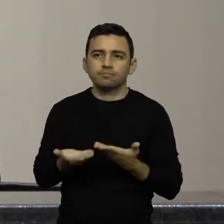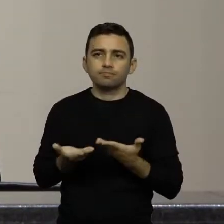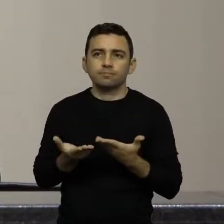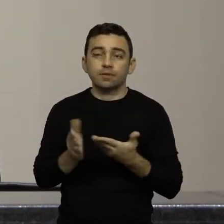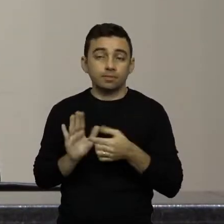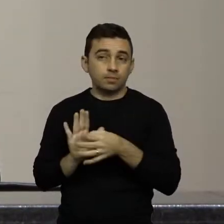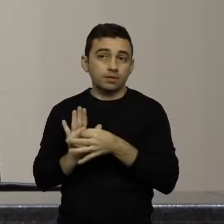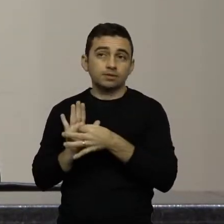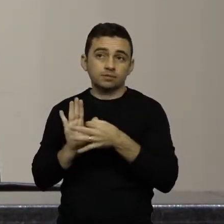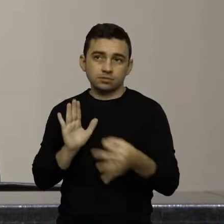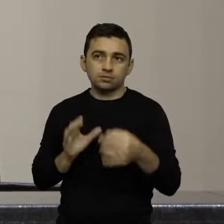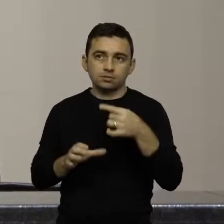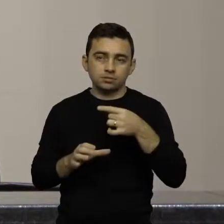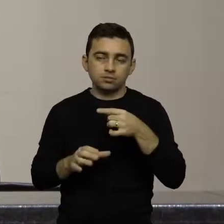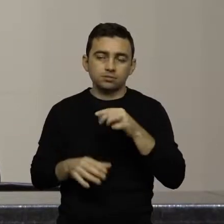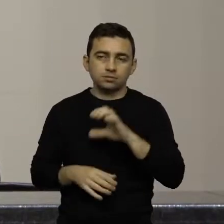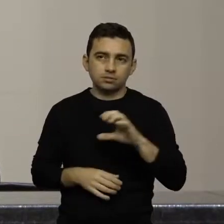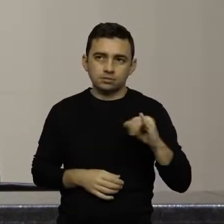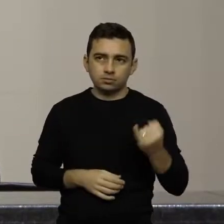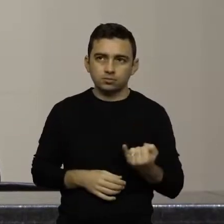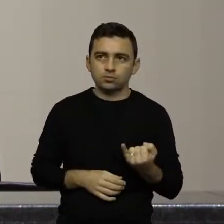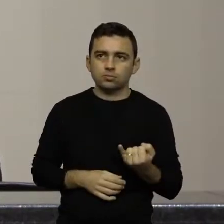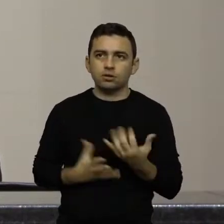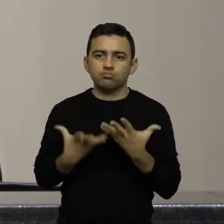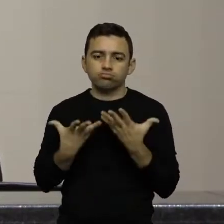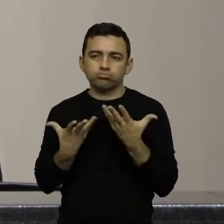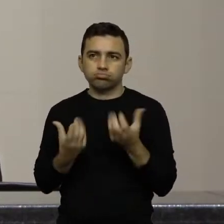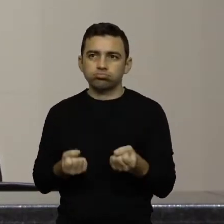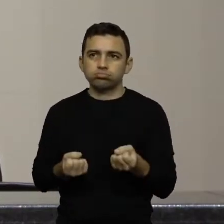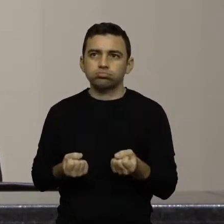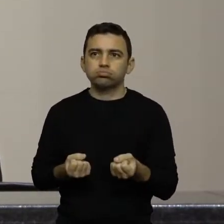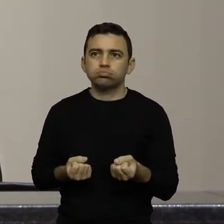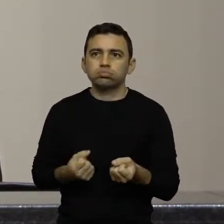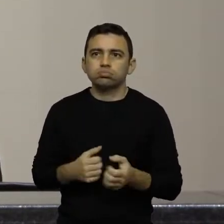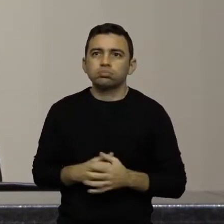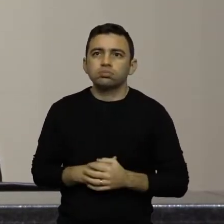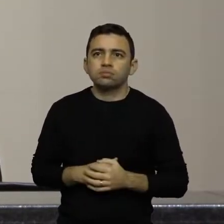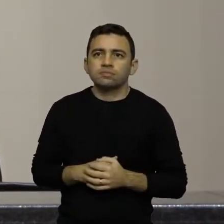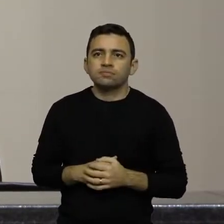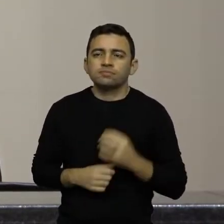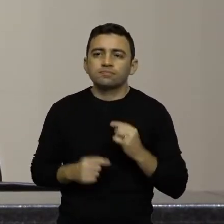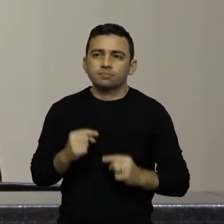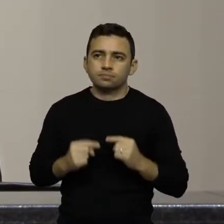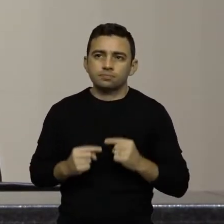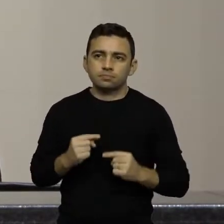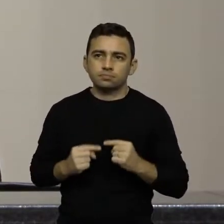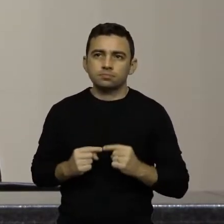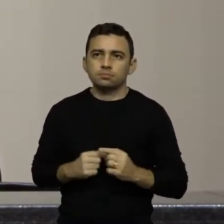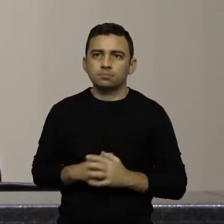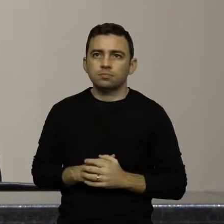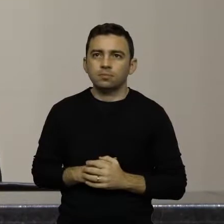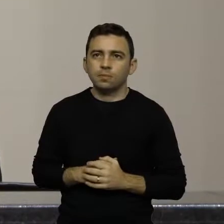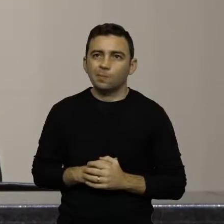Constituição e Justiça pela admissibilidade. Está em discussão, senhores deputados.